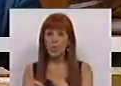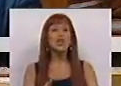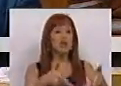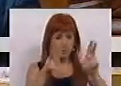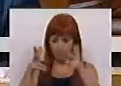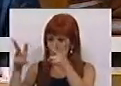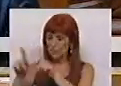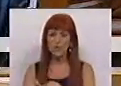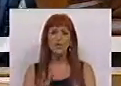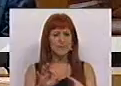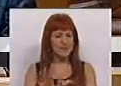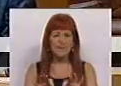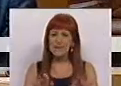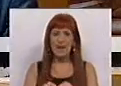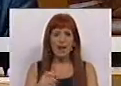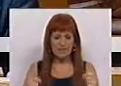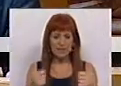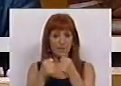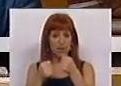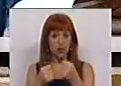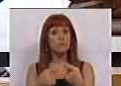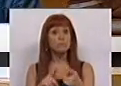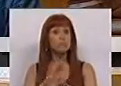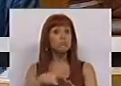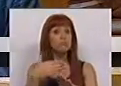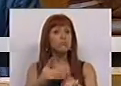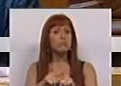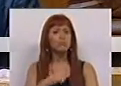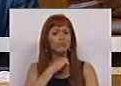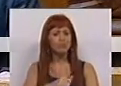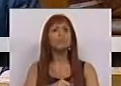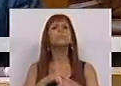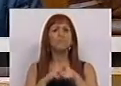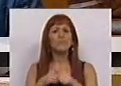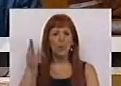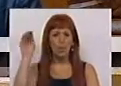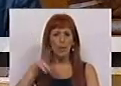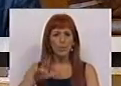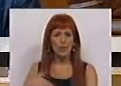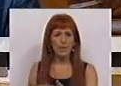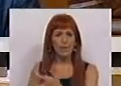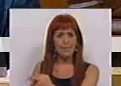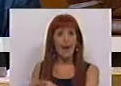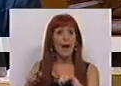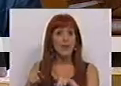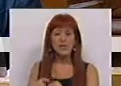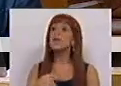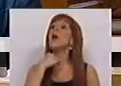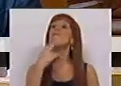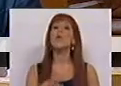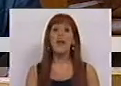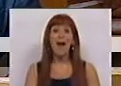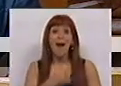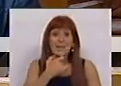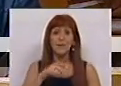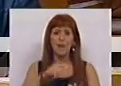disponíveis para corresponder a este desafio e reforçar a legitimidade do Banco de Portugal com a voz que só a